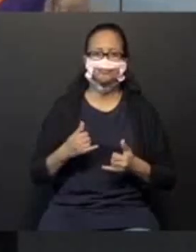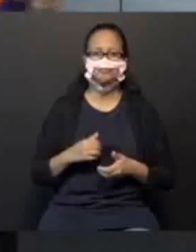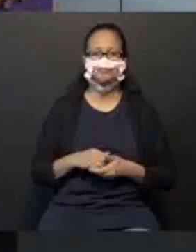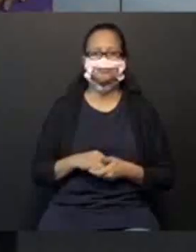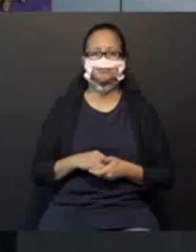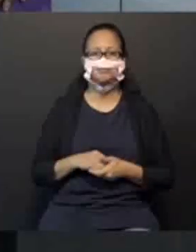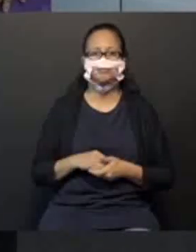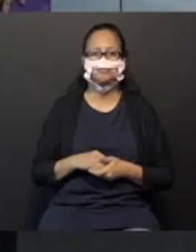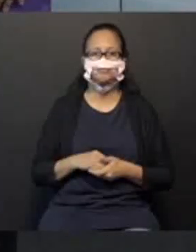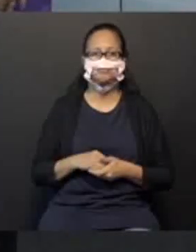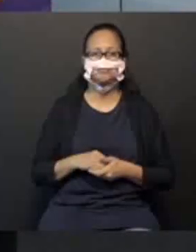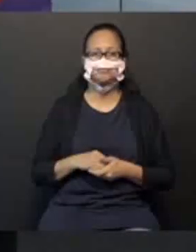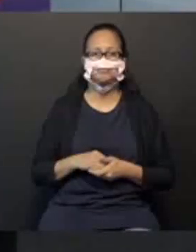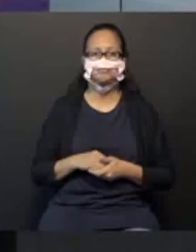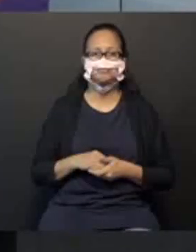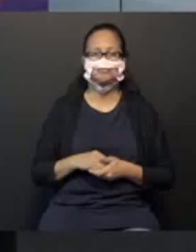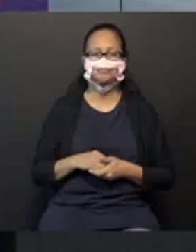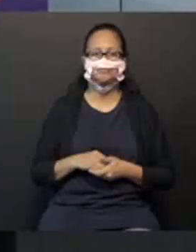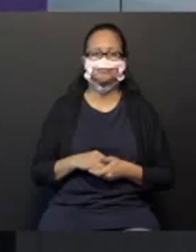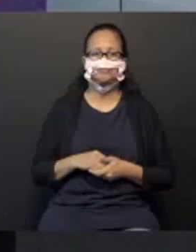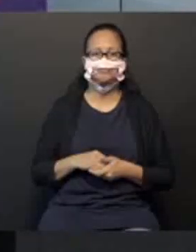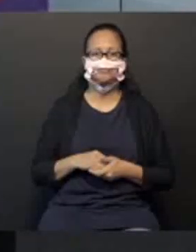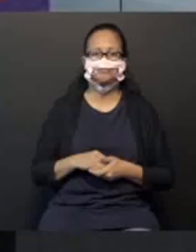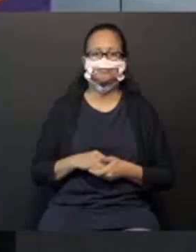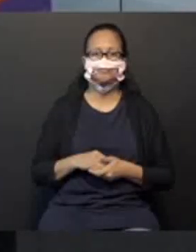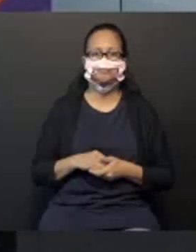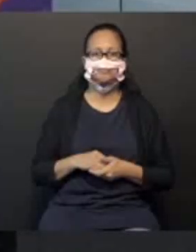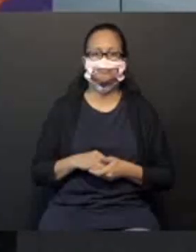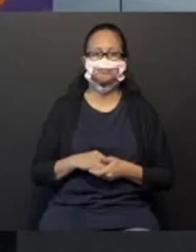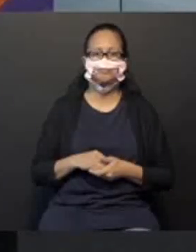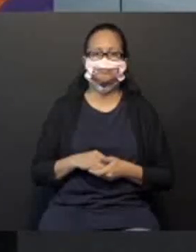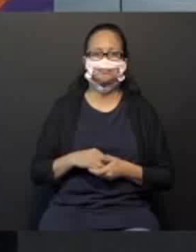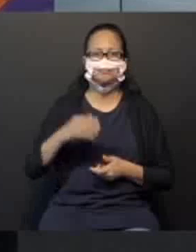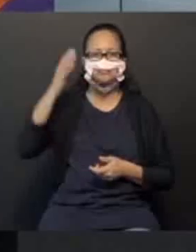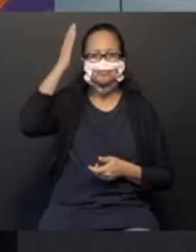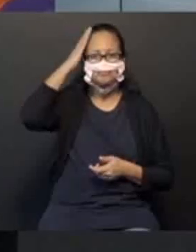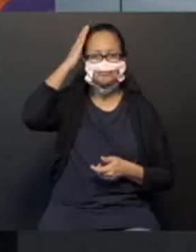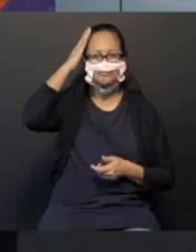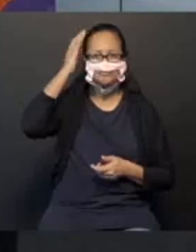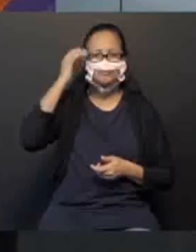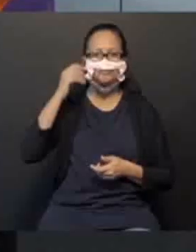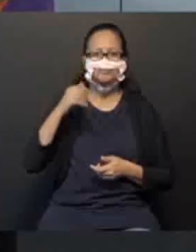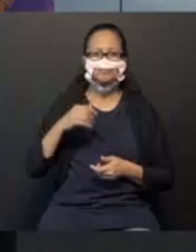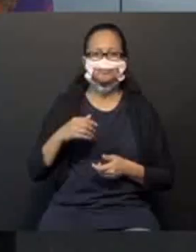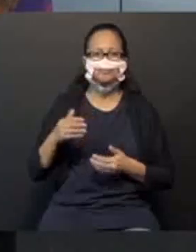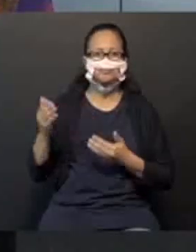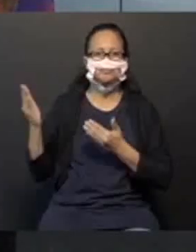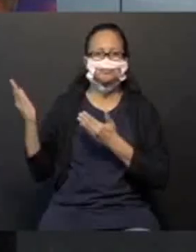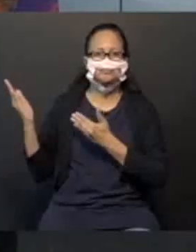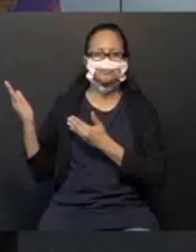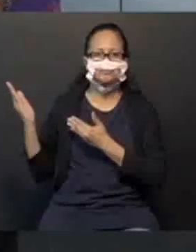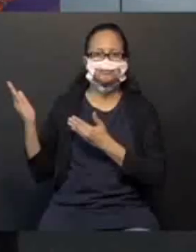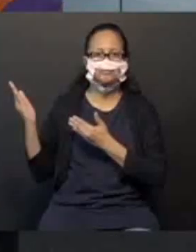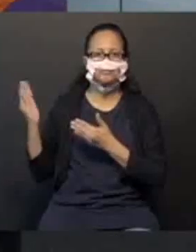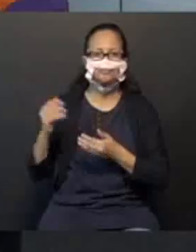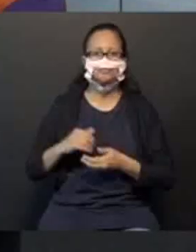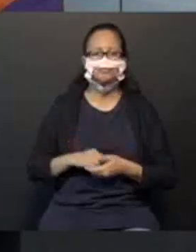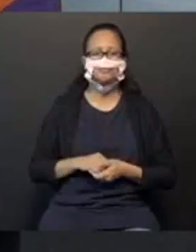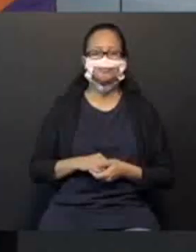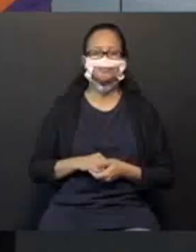é a vez da cabecinha. Vamos lá. Vamos balançar. Vamos balançar. Uma para baixo.